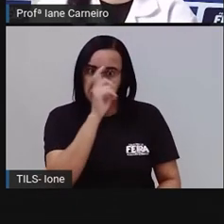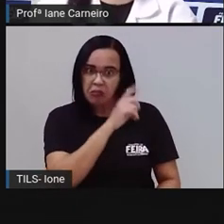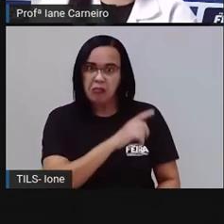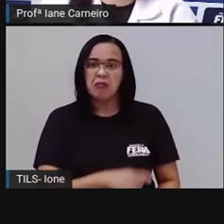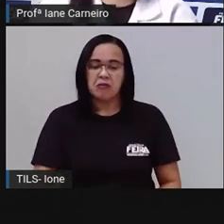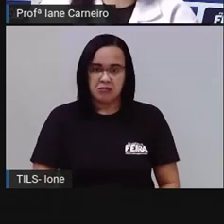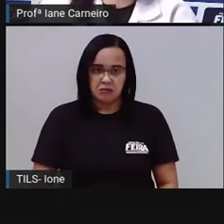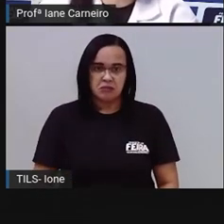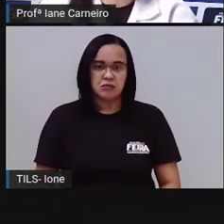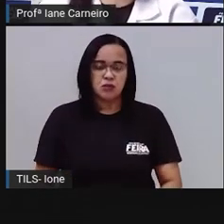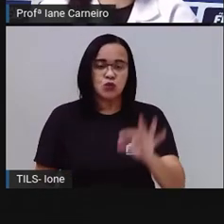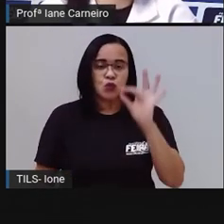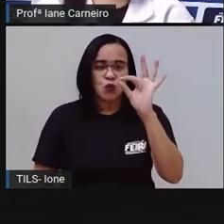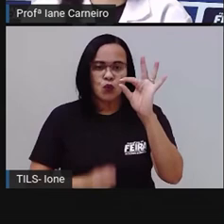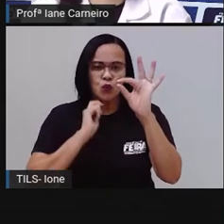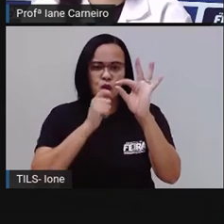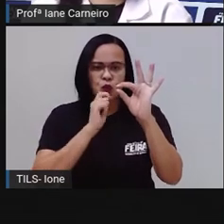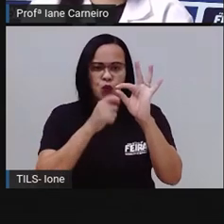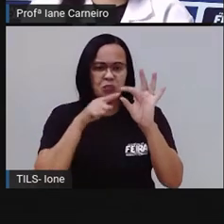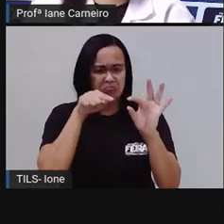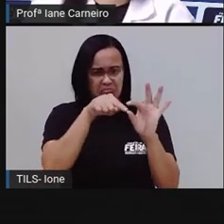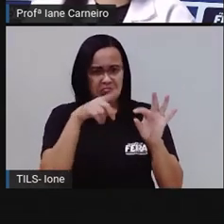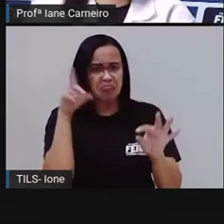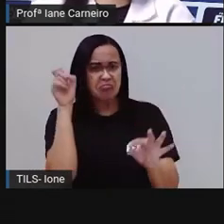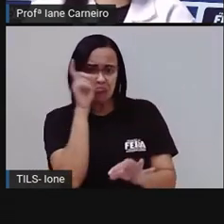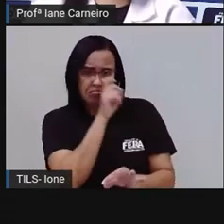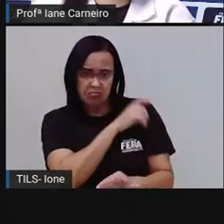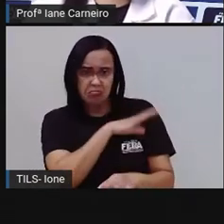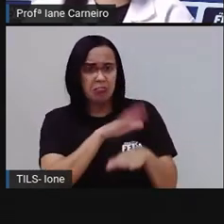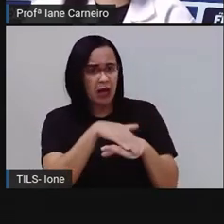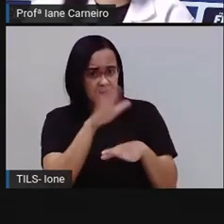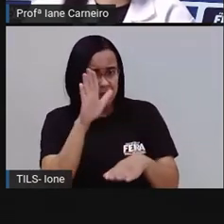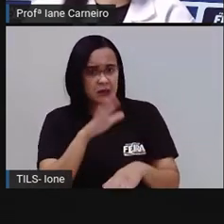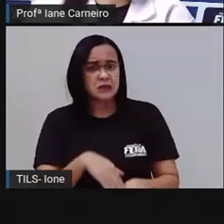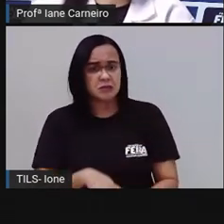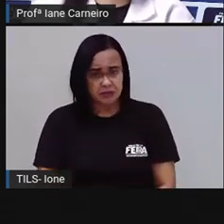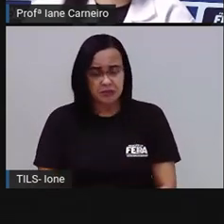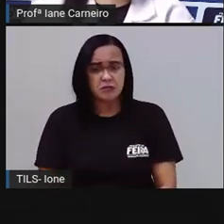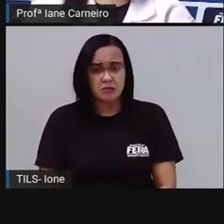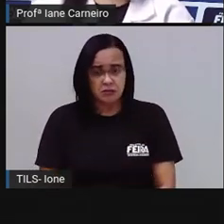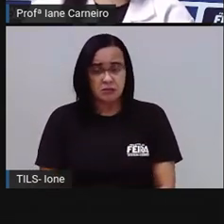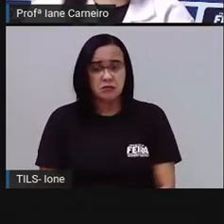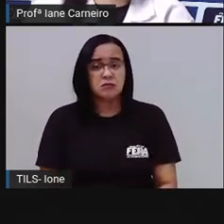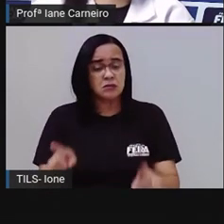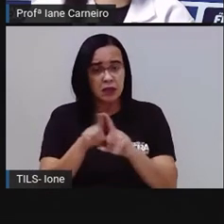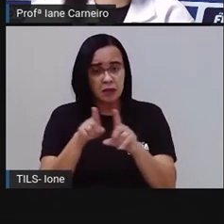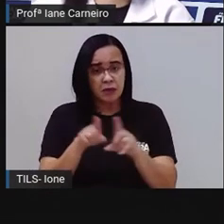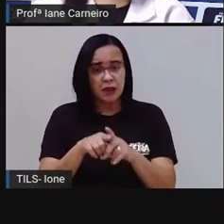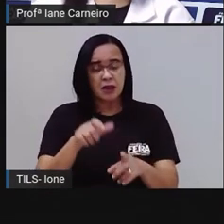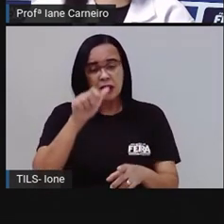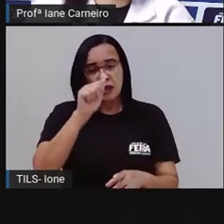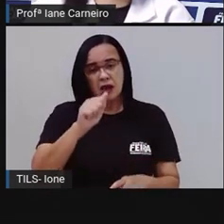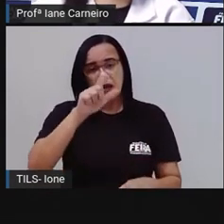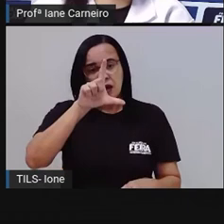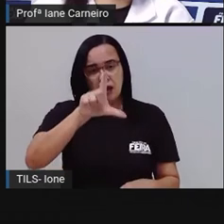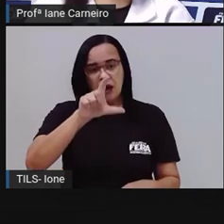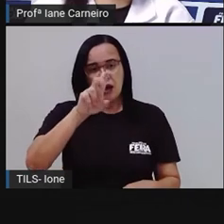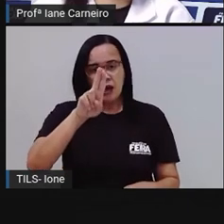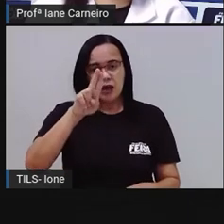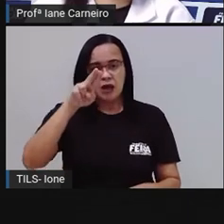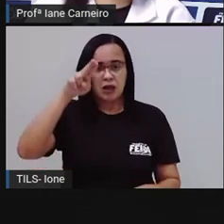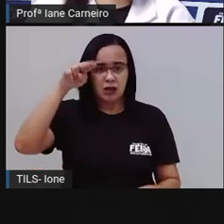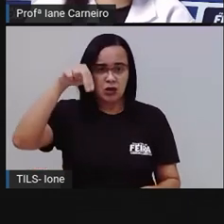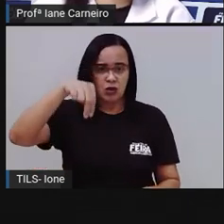né? Leva bem mais tempo para se decompor. O alumínio, quanto tempo será que leva o alumínio para se decompor?